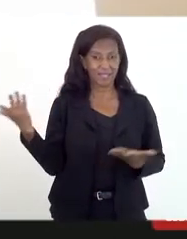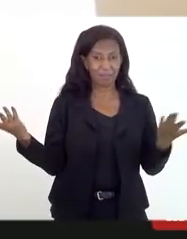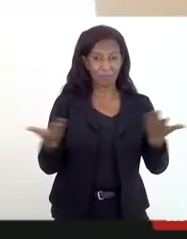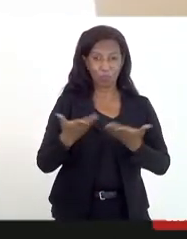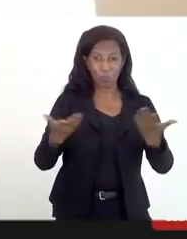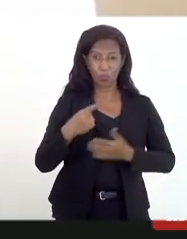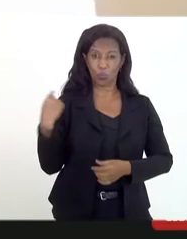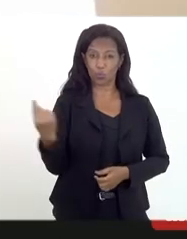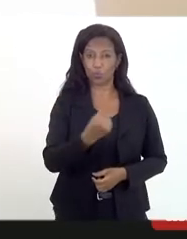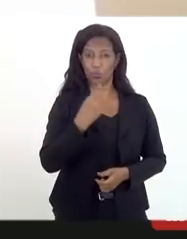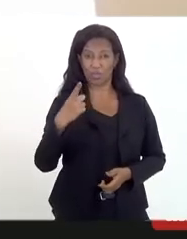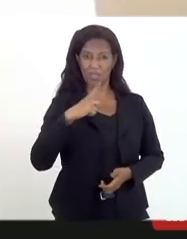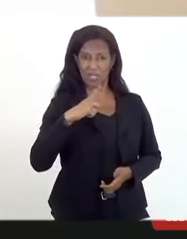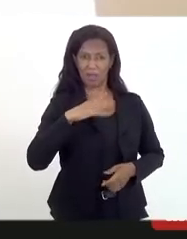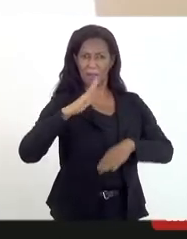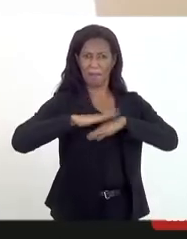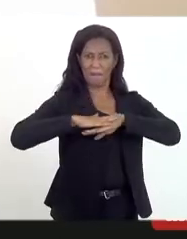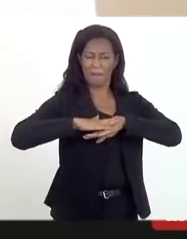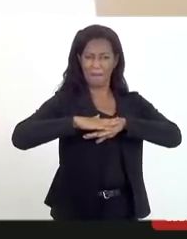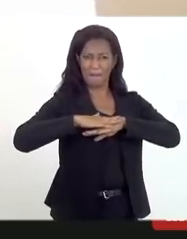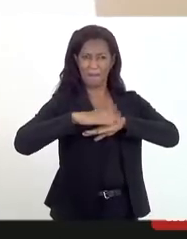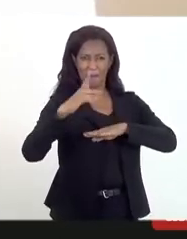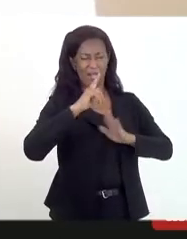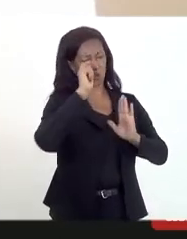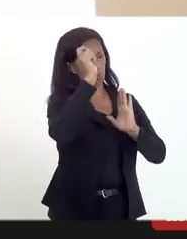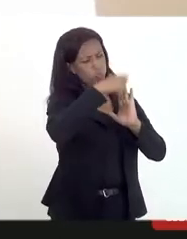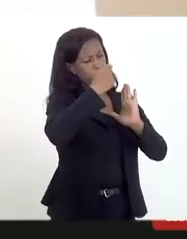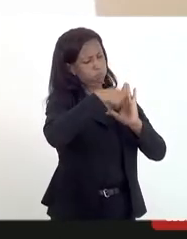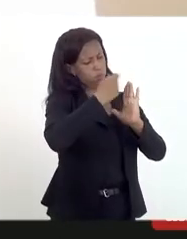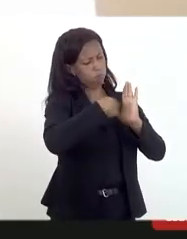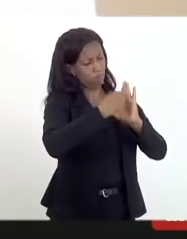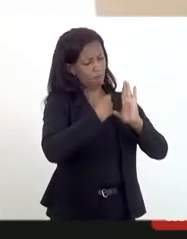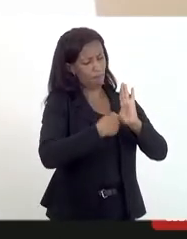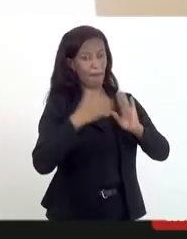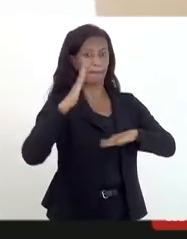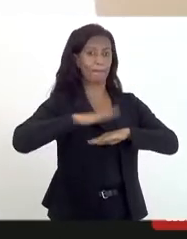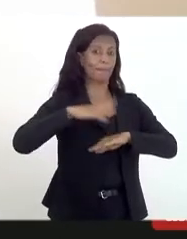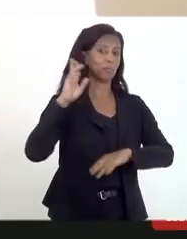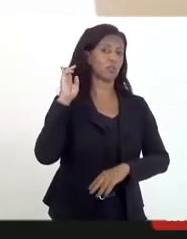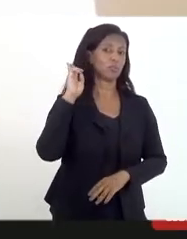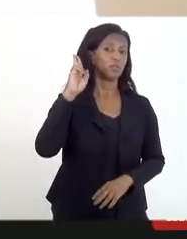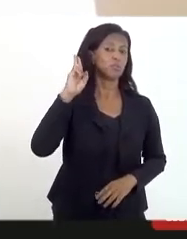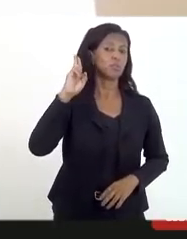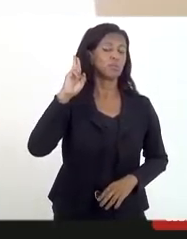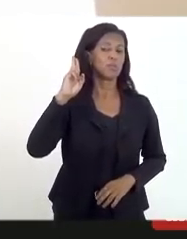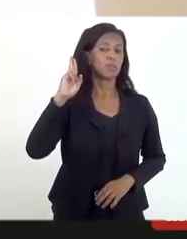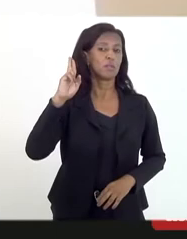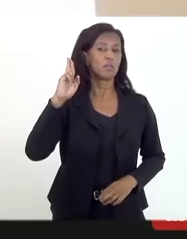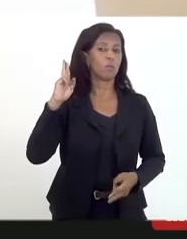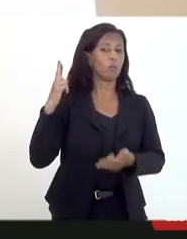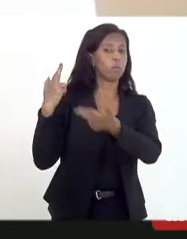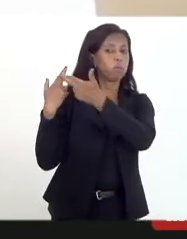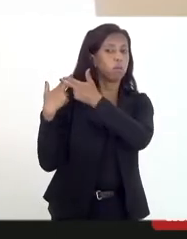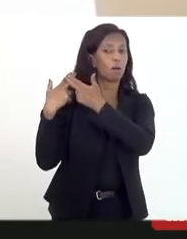tenhamos mais notificações, mais registros e maior responsabilização daqueles que ousam